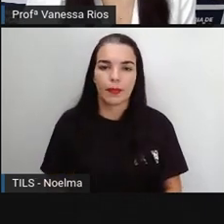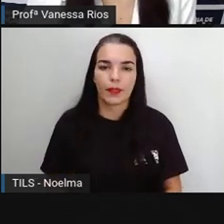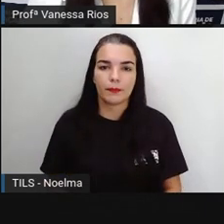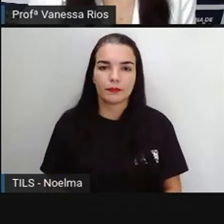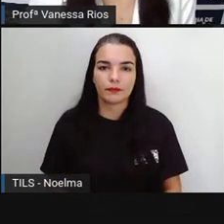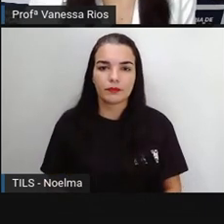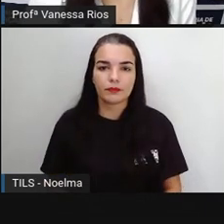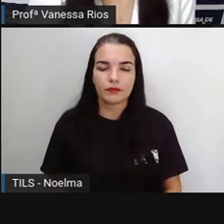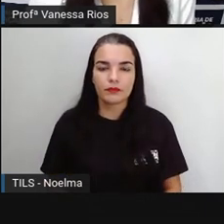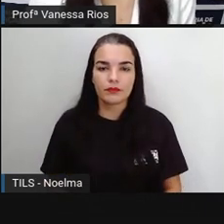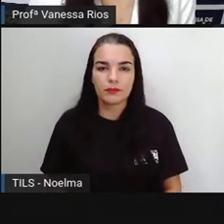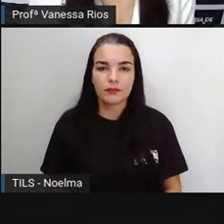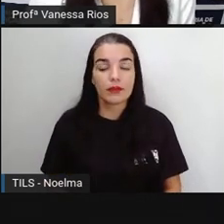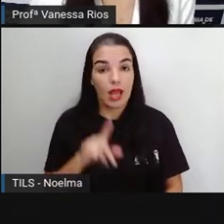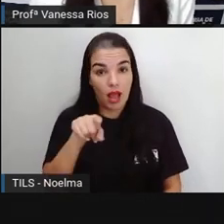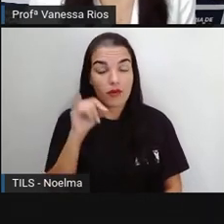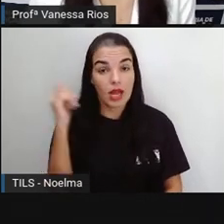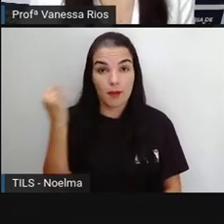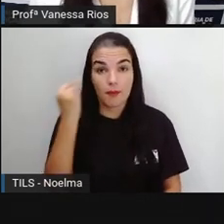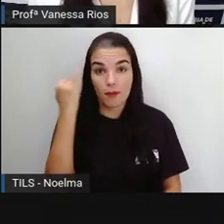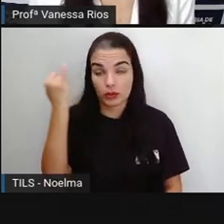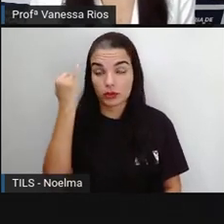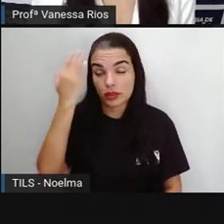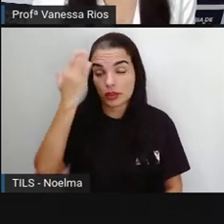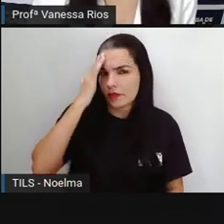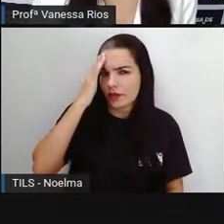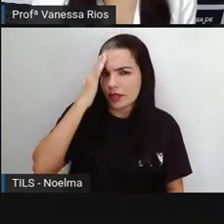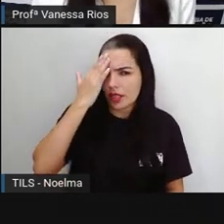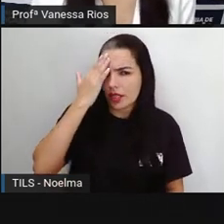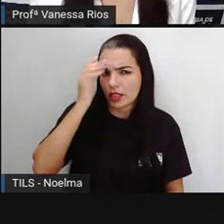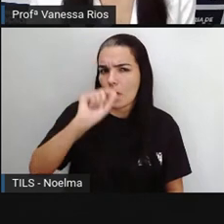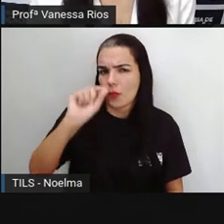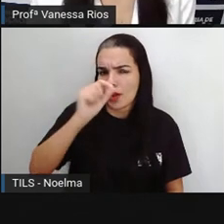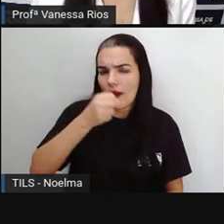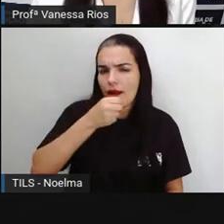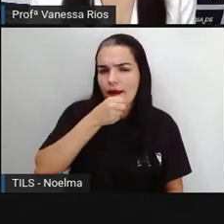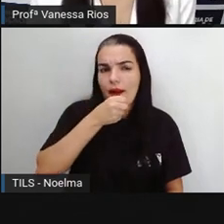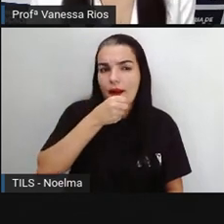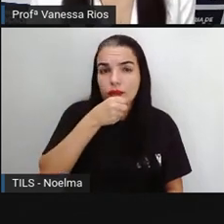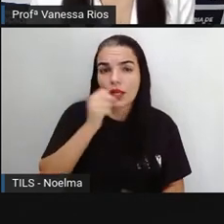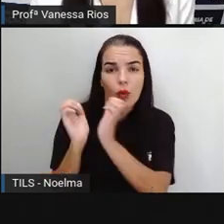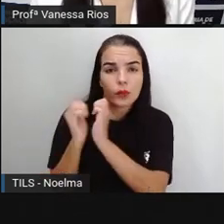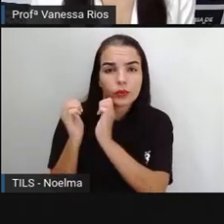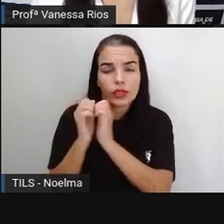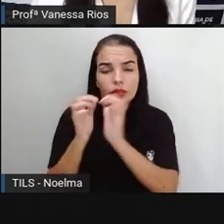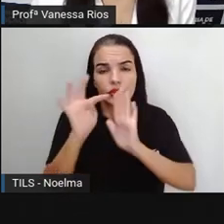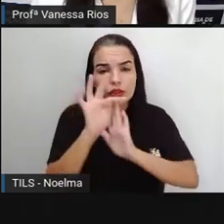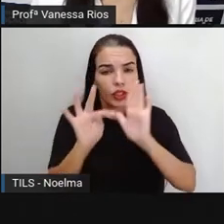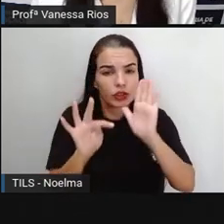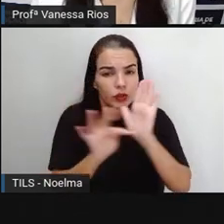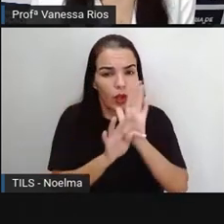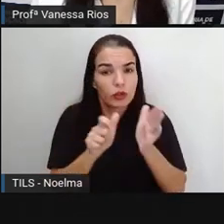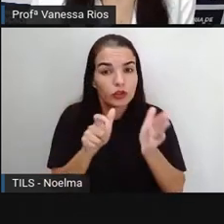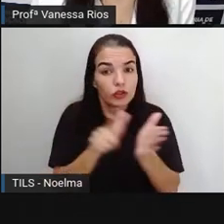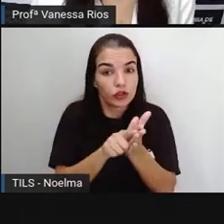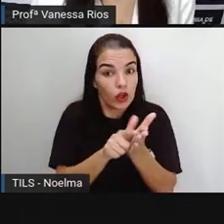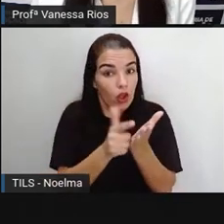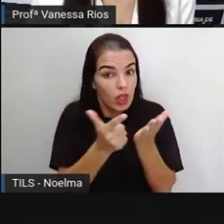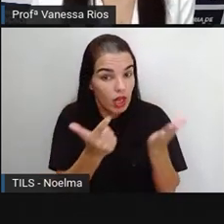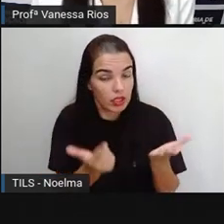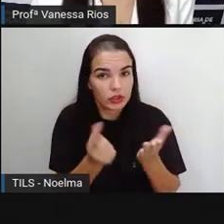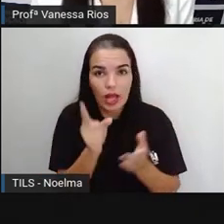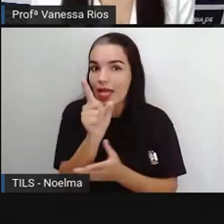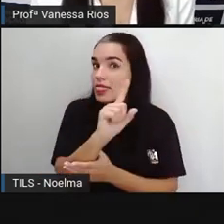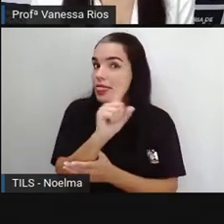Então, muito importante a gente entender que a reportagem é um gênero textual jornalístico, não literário,